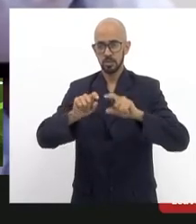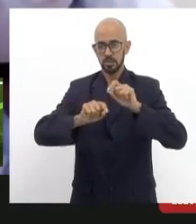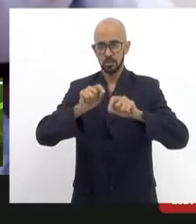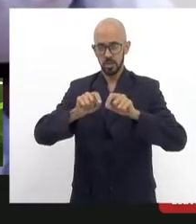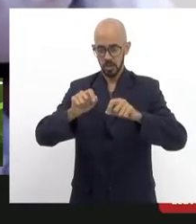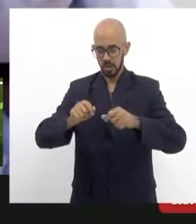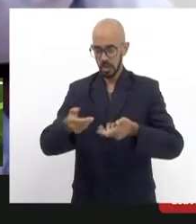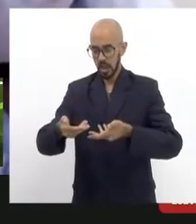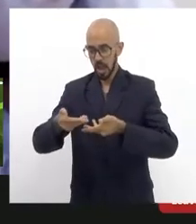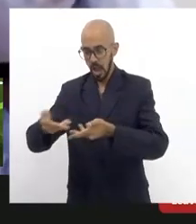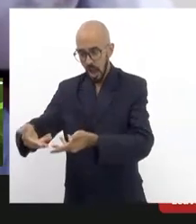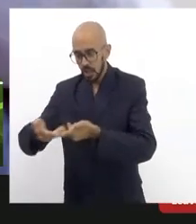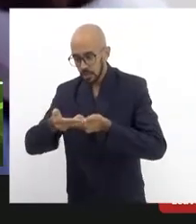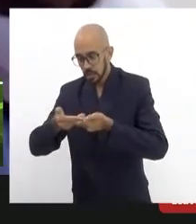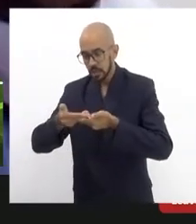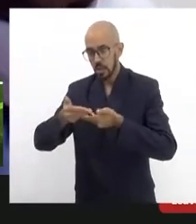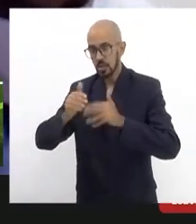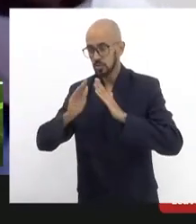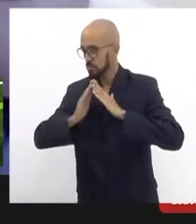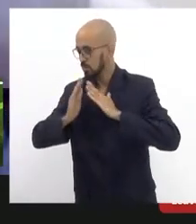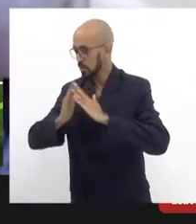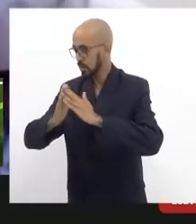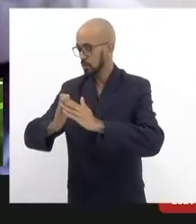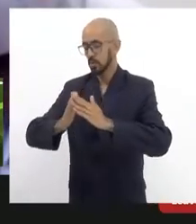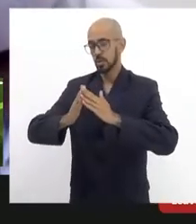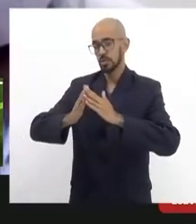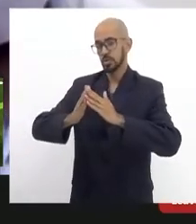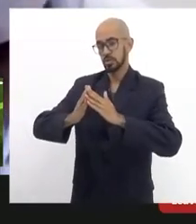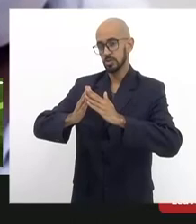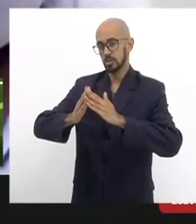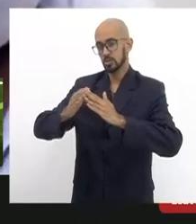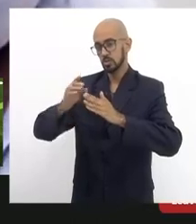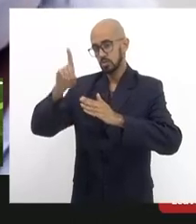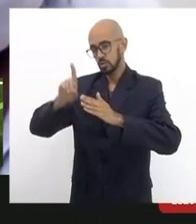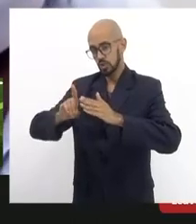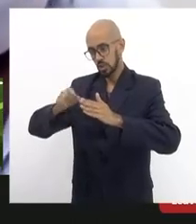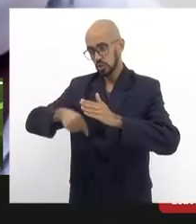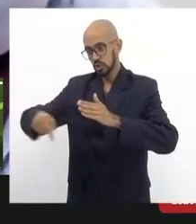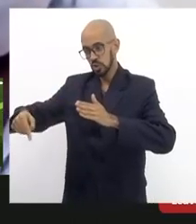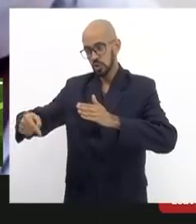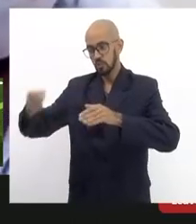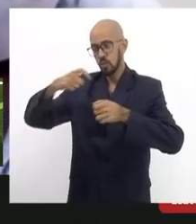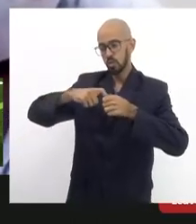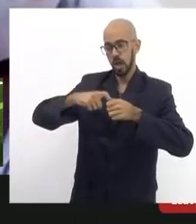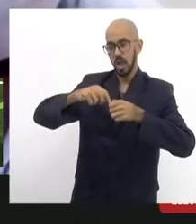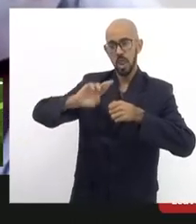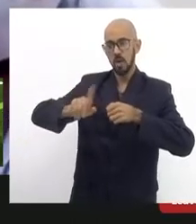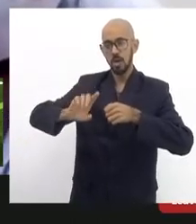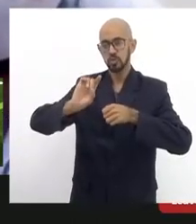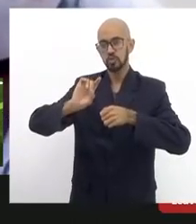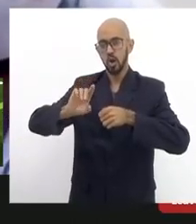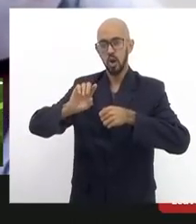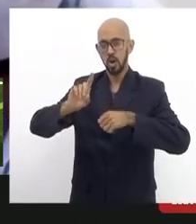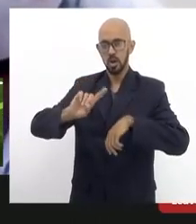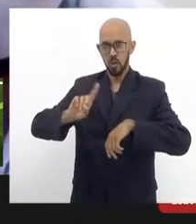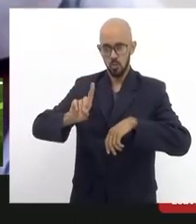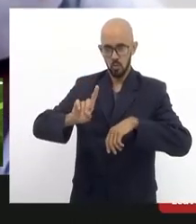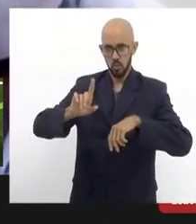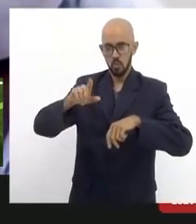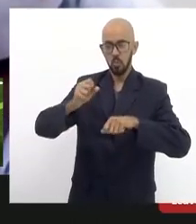moradores né na sua mobilidade no direito de ir e vir não é só isso quer dizer quando nós